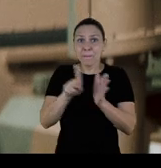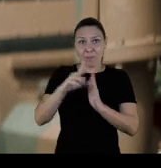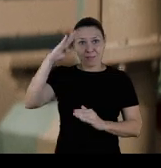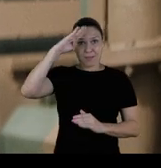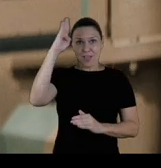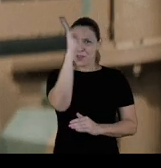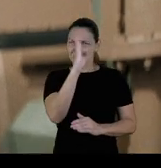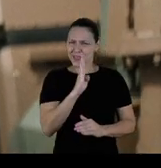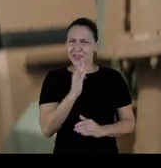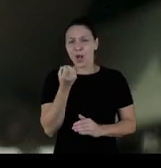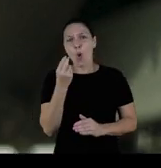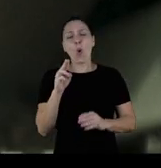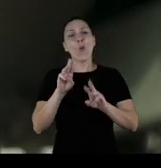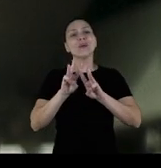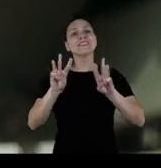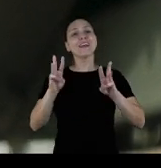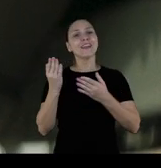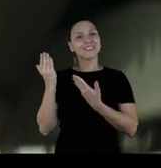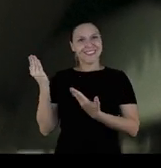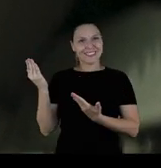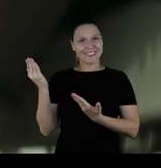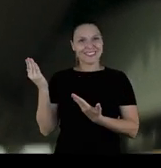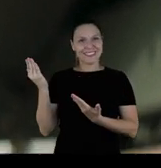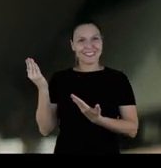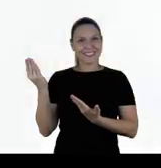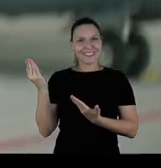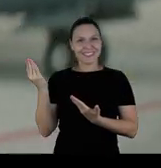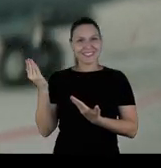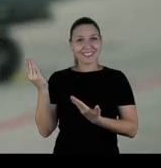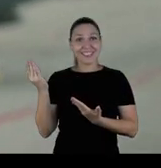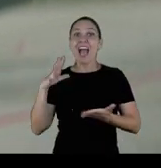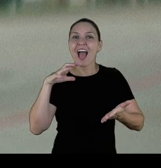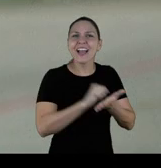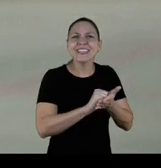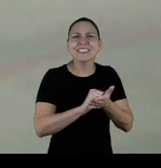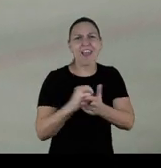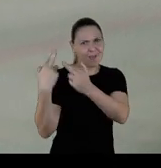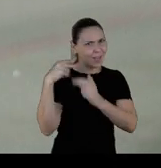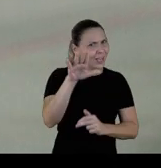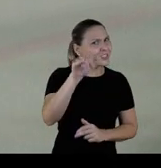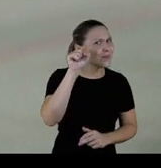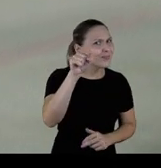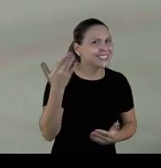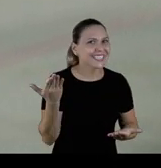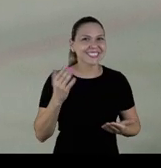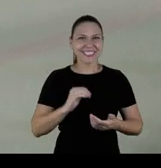Exército Brasileiro ou acesse o site alistamento.eb.mil.br Aliste-se, o dever te chama.